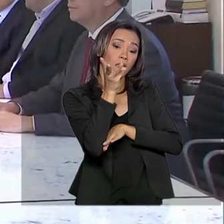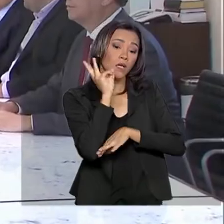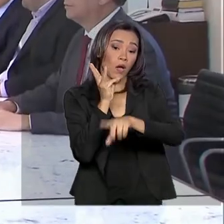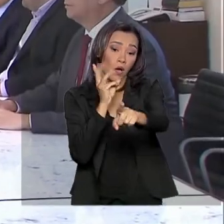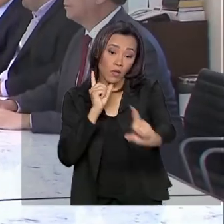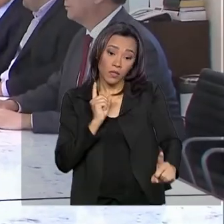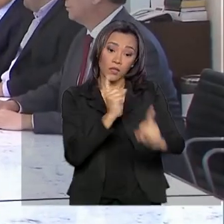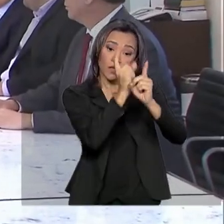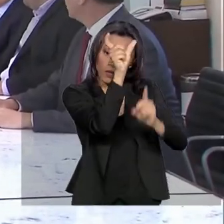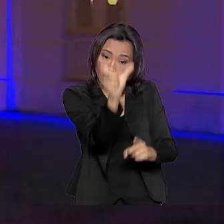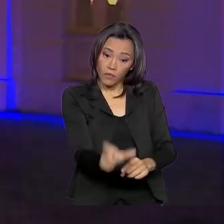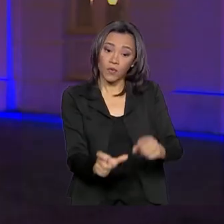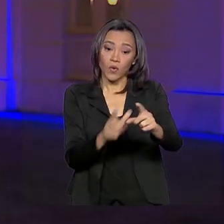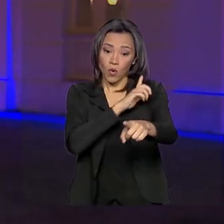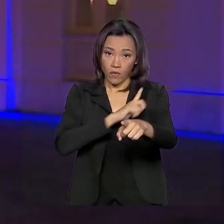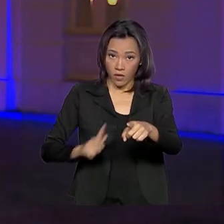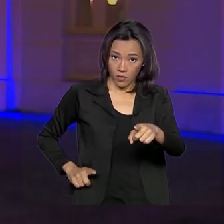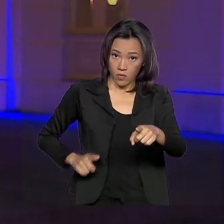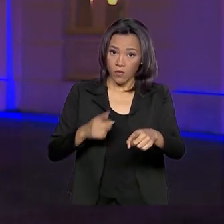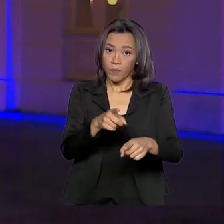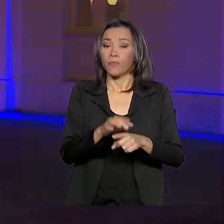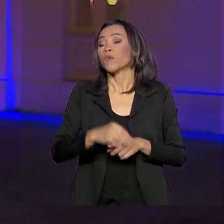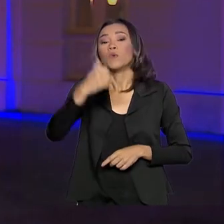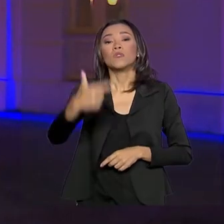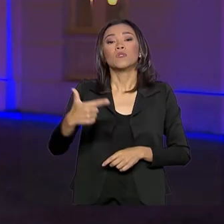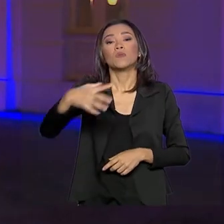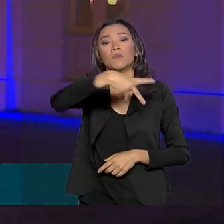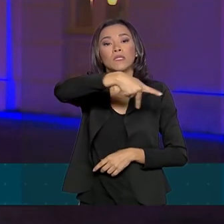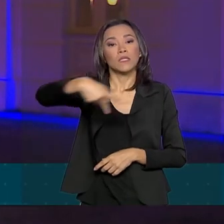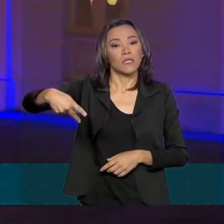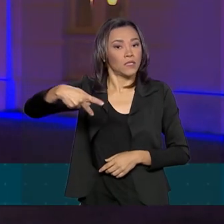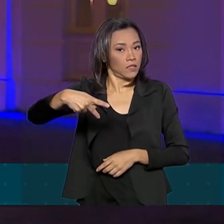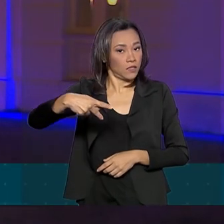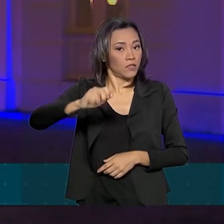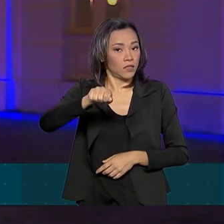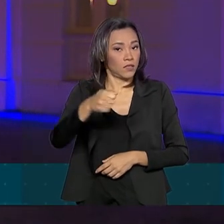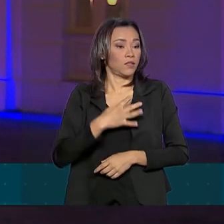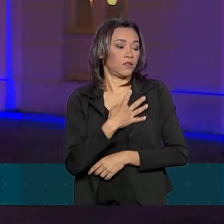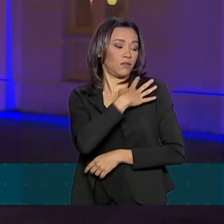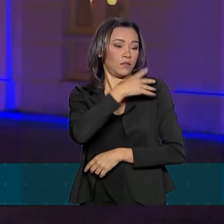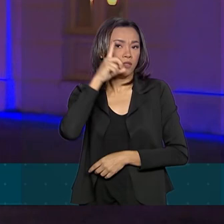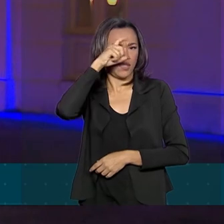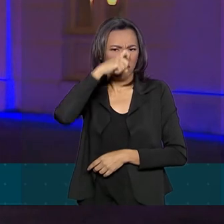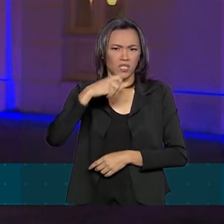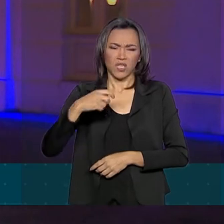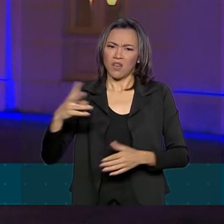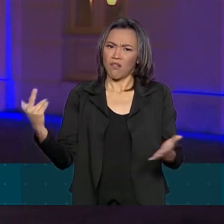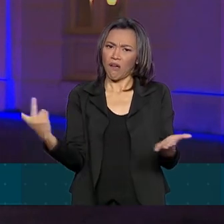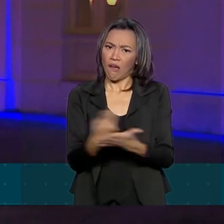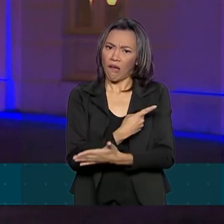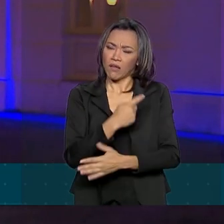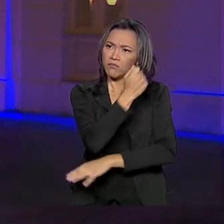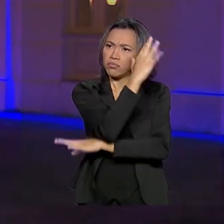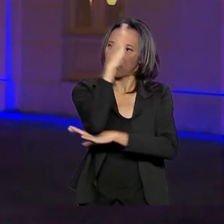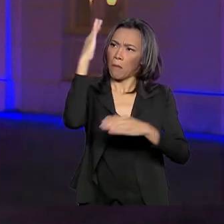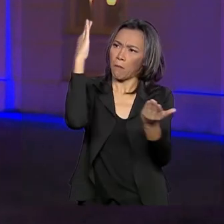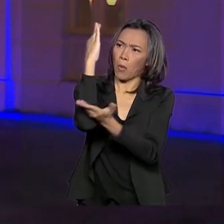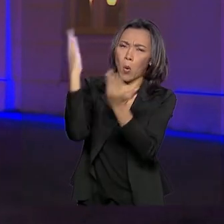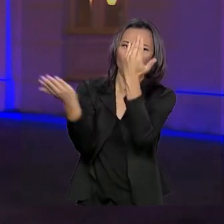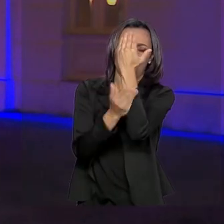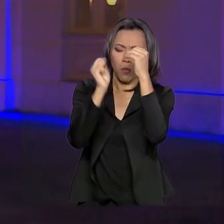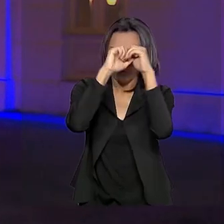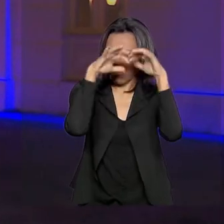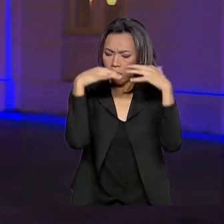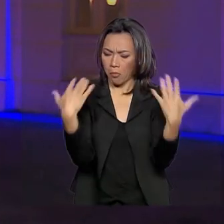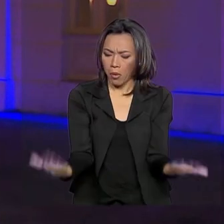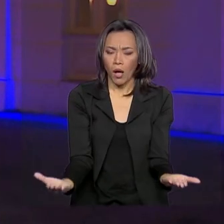governador Flávio Dino. O vice-presidente afirmou que o combate ao desmatamento ilegal e as queimadas é prioridade